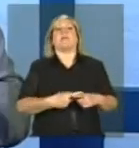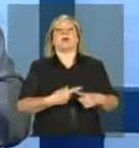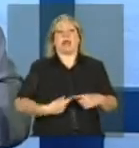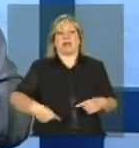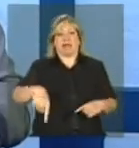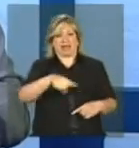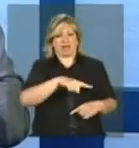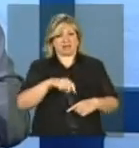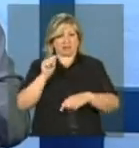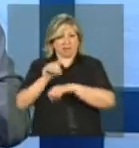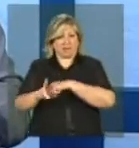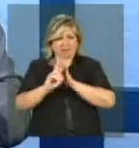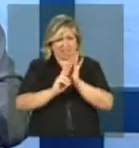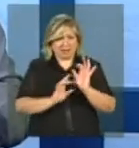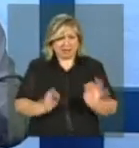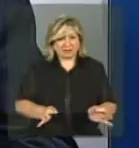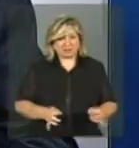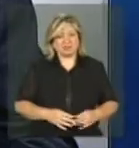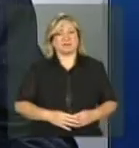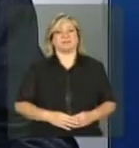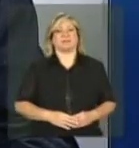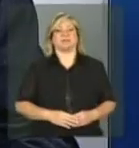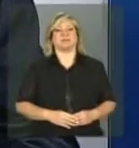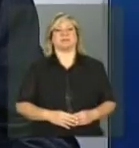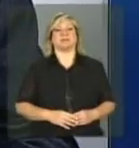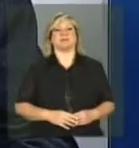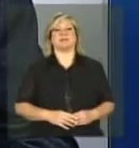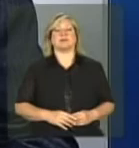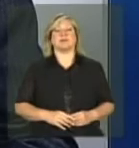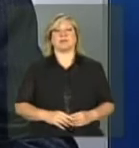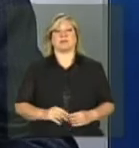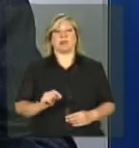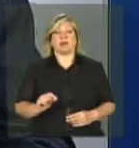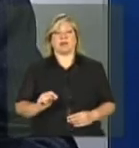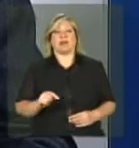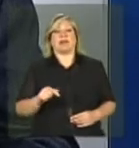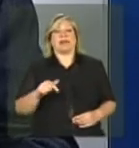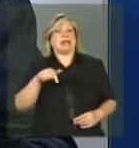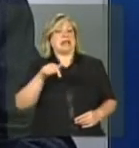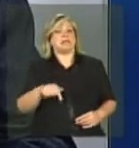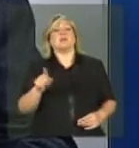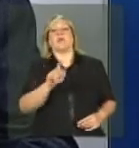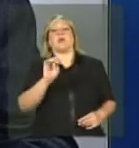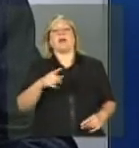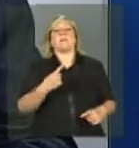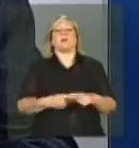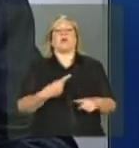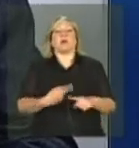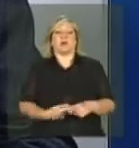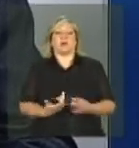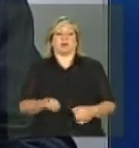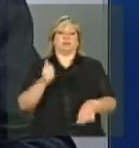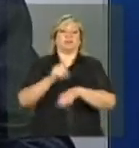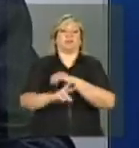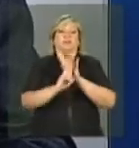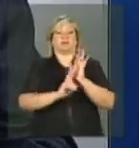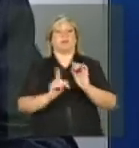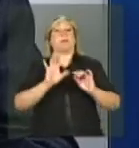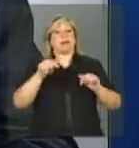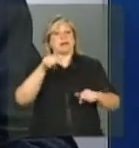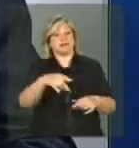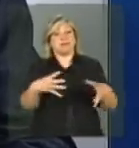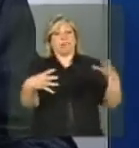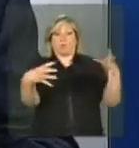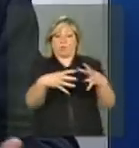condicionalidades? Olha, não entra como descumprimento de maneira formal, mas é uma categoria à